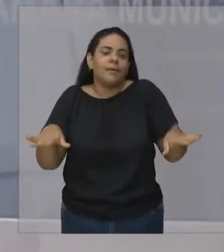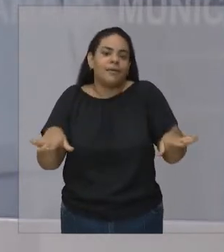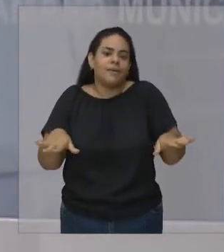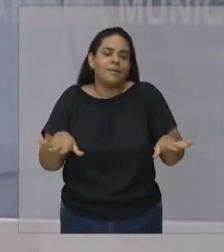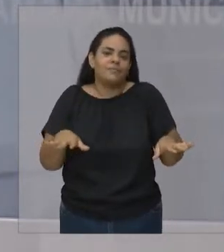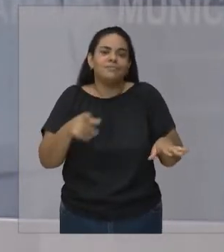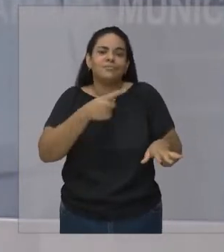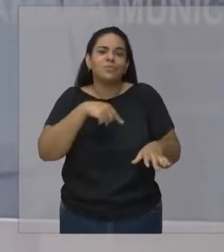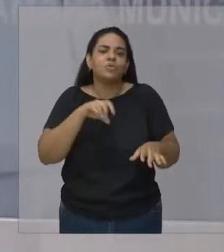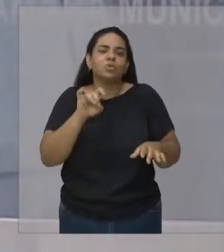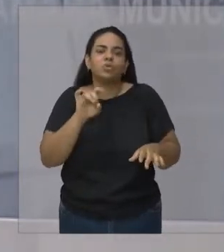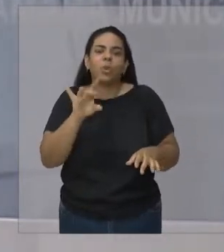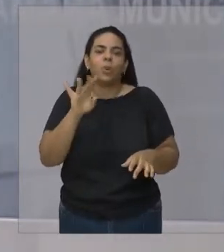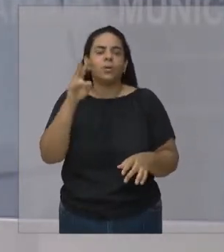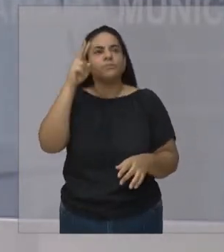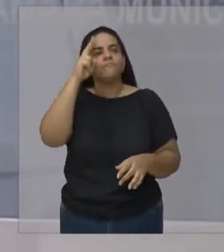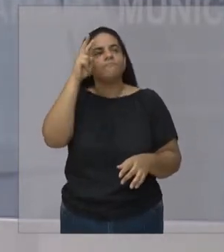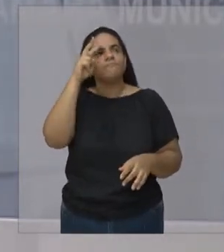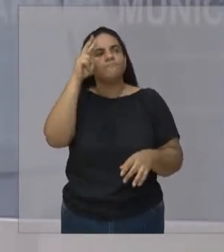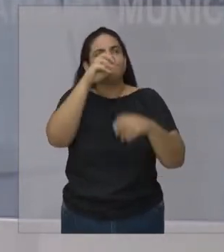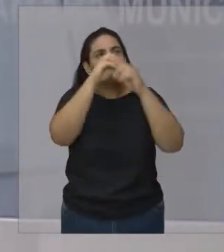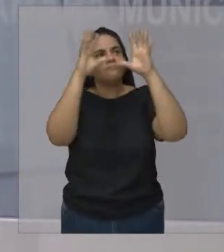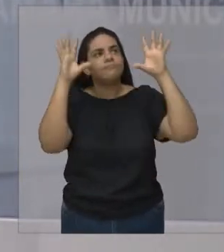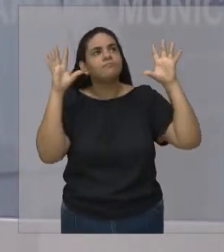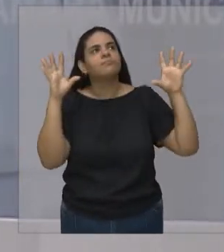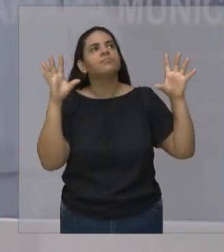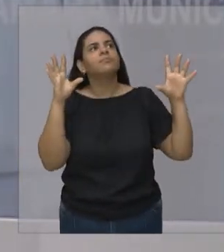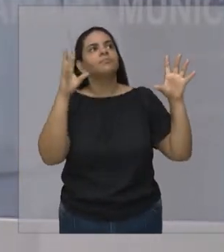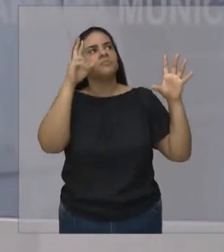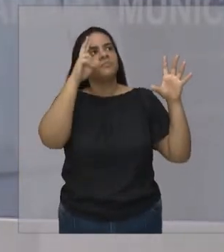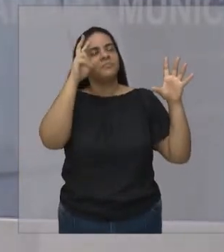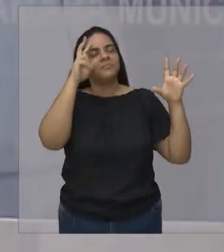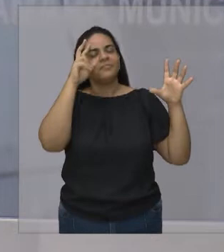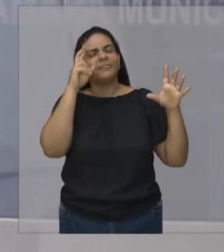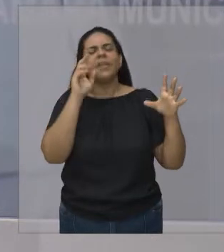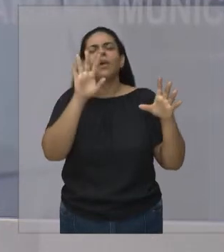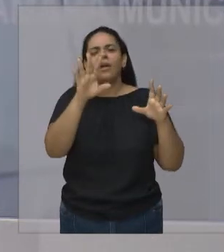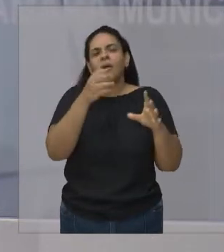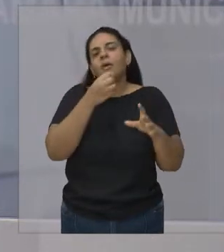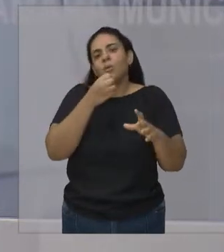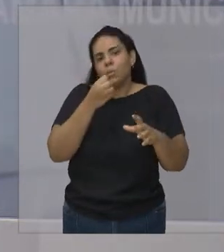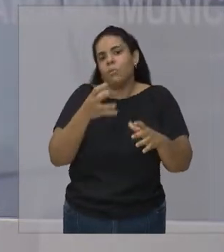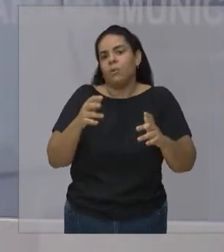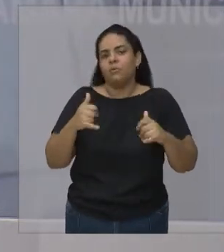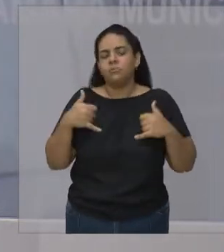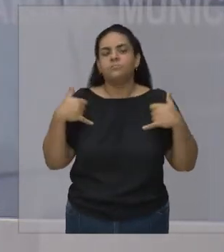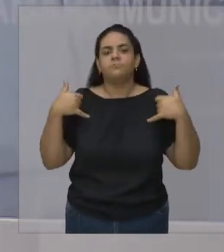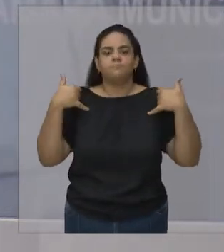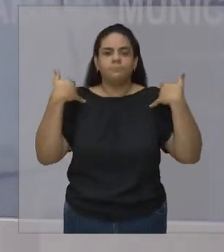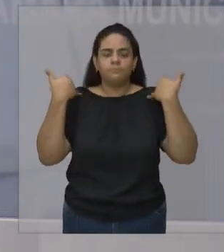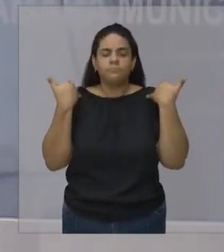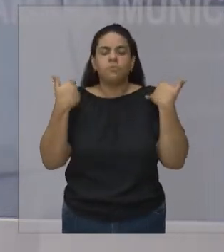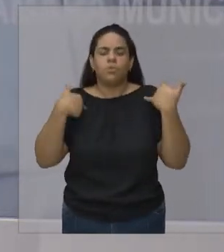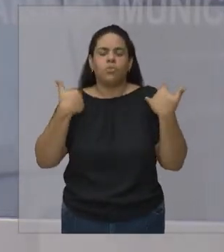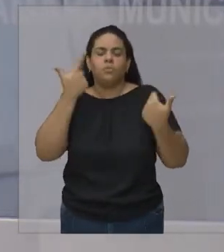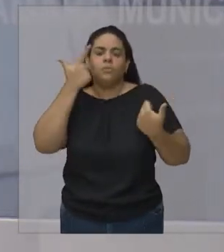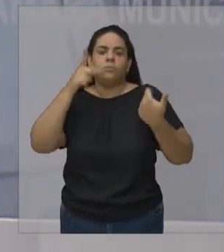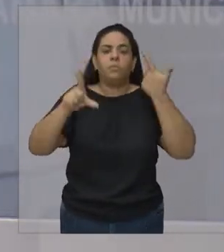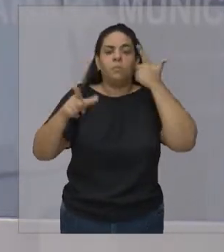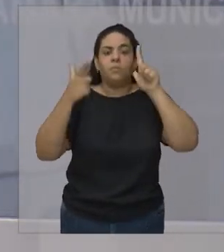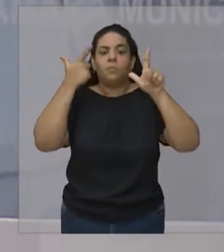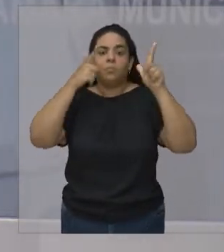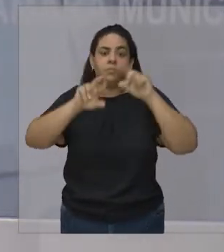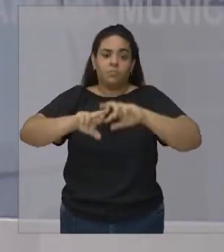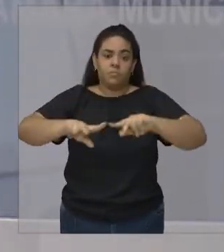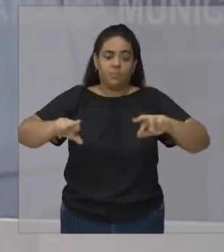lembranças Que de fato a gente tem que ter Aí sim o orgulho De todas as nossas conquistas Mas que eu sempre digo Que não foi